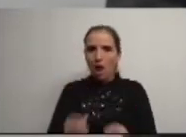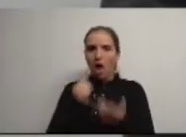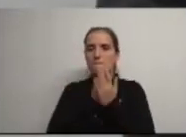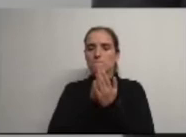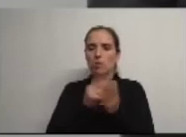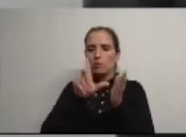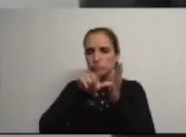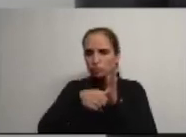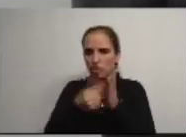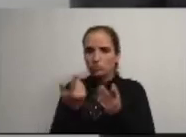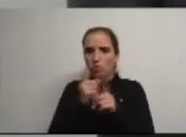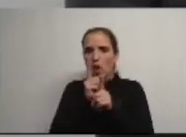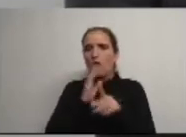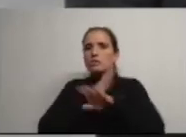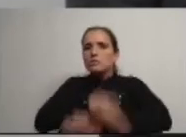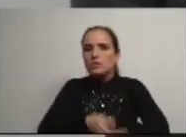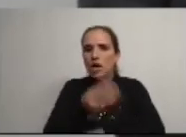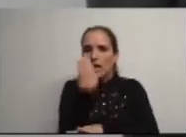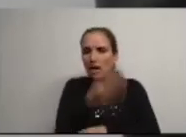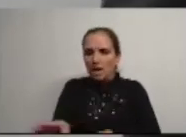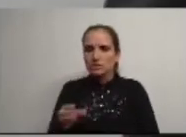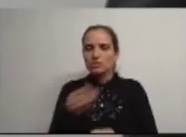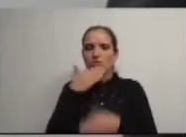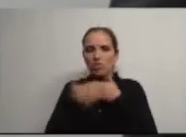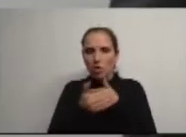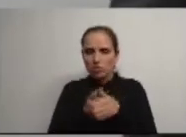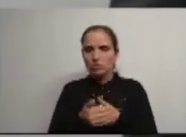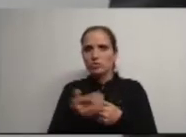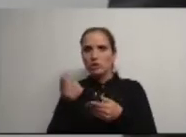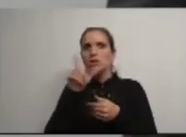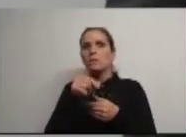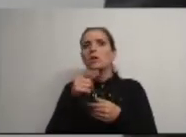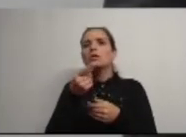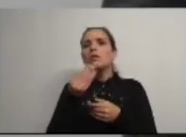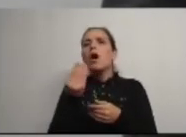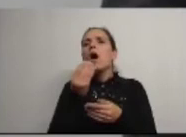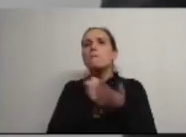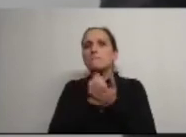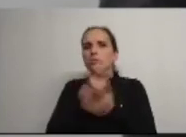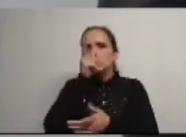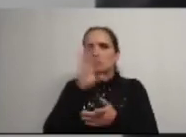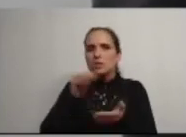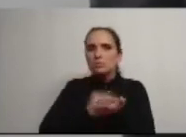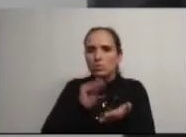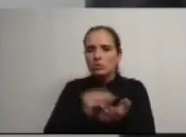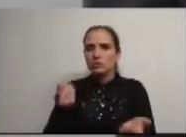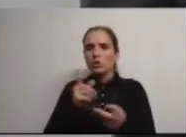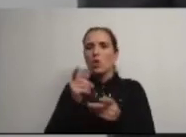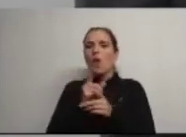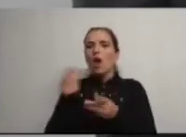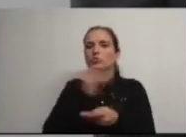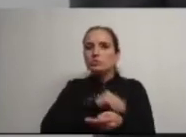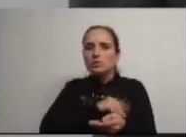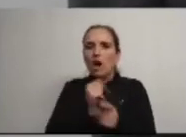projetos de intervenção direcionados a crianças e idosos. Medidas ainda de apoio aos mais desfavorecidos, caso de subsídios à renda de casa,